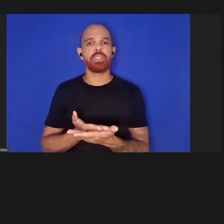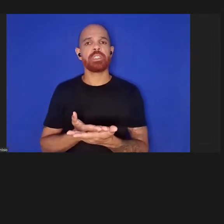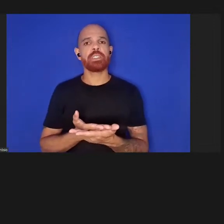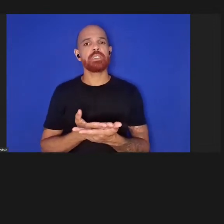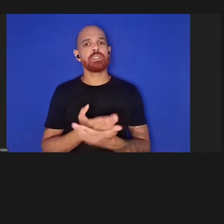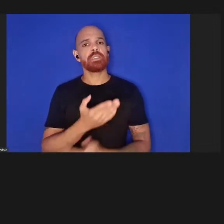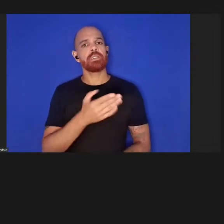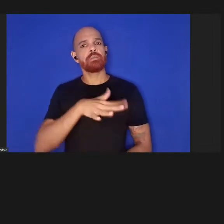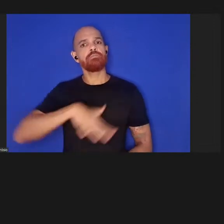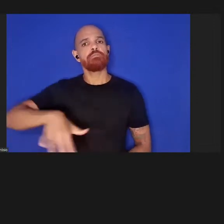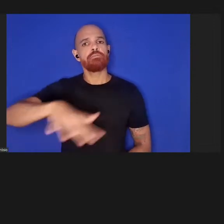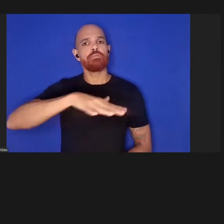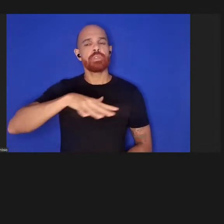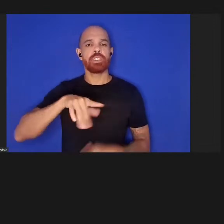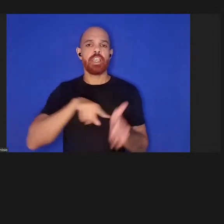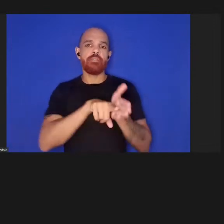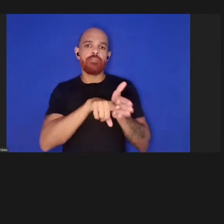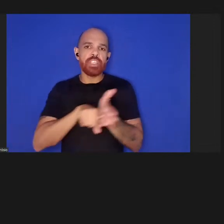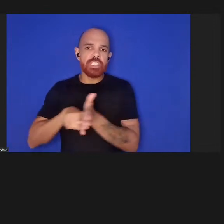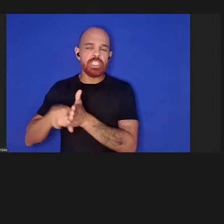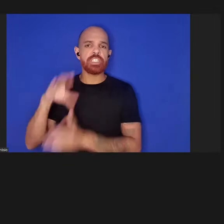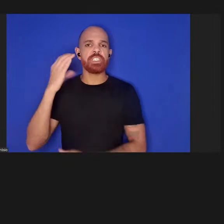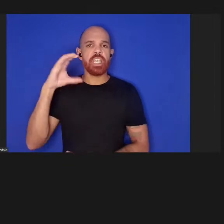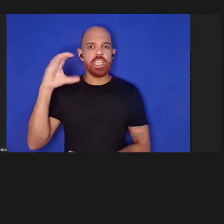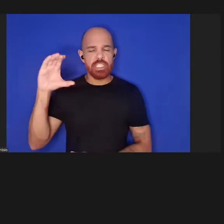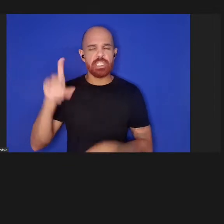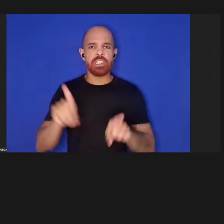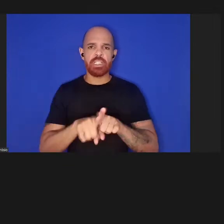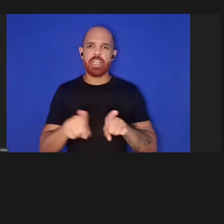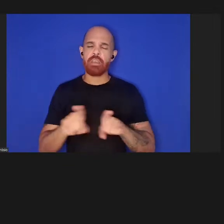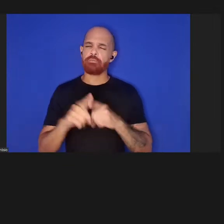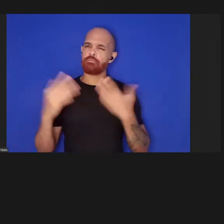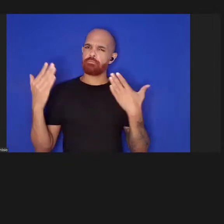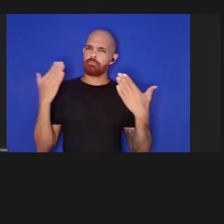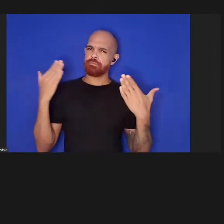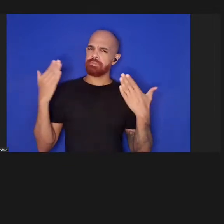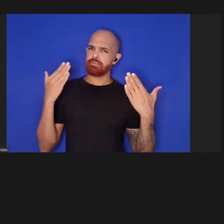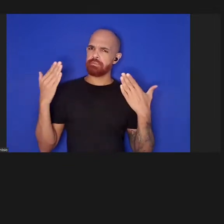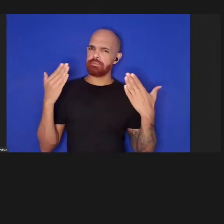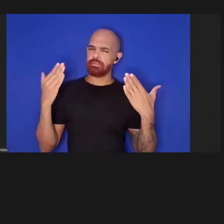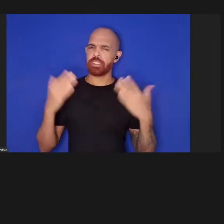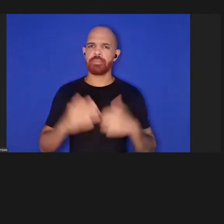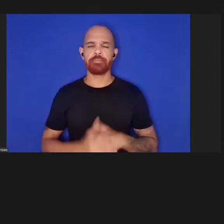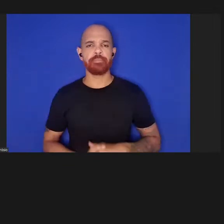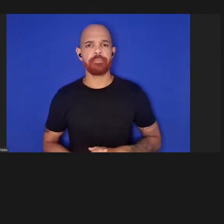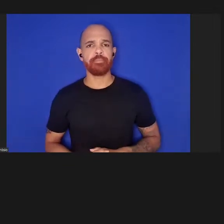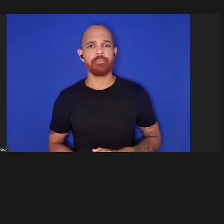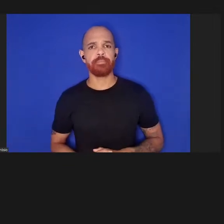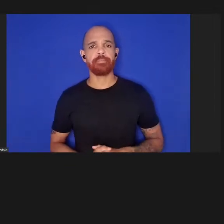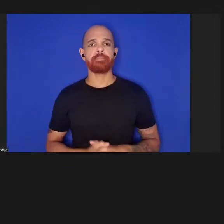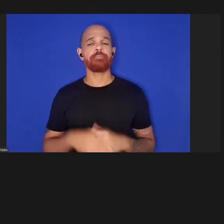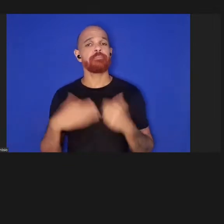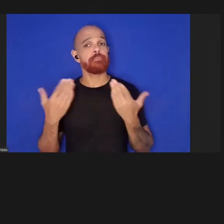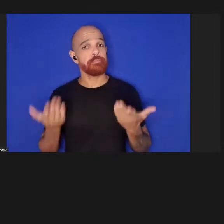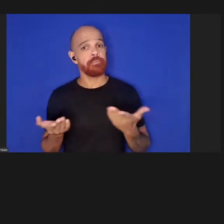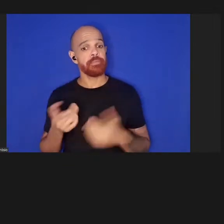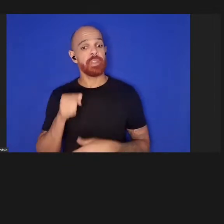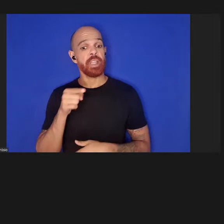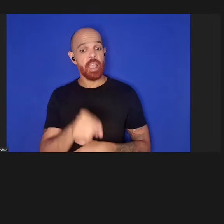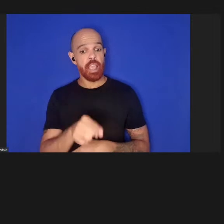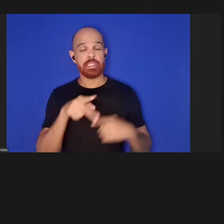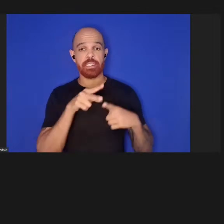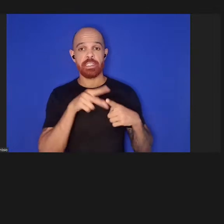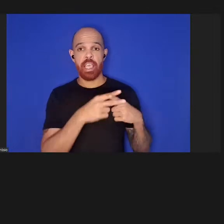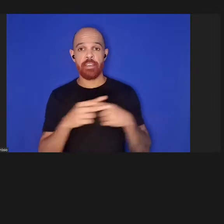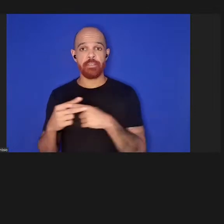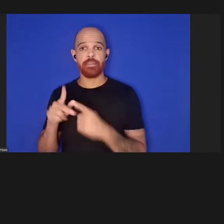à investigação científica está sendo questionada então essa revisão por pares não